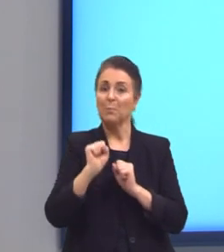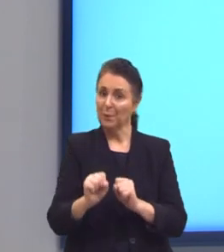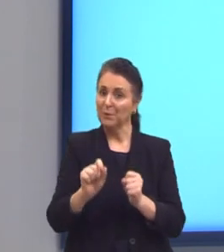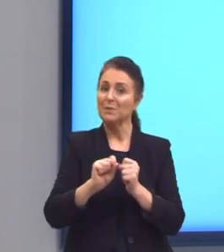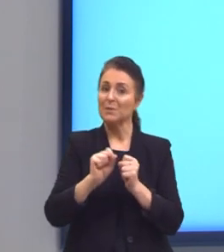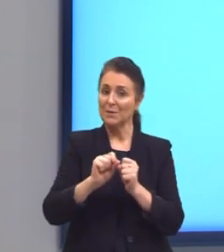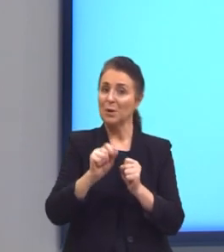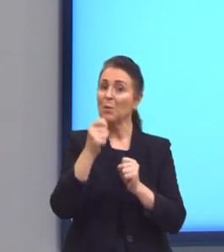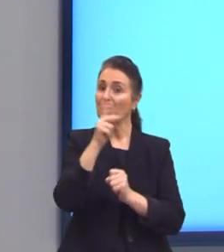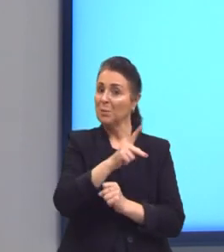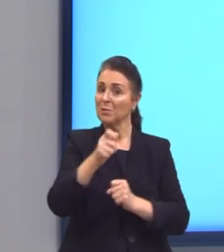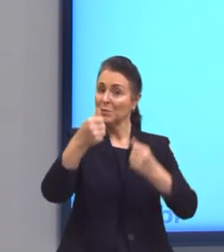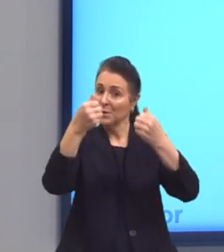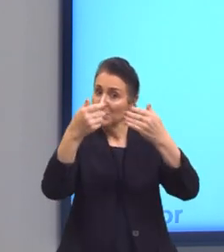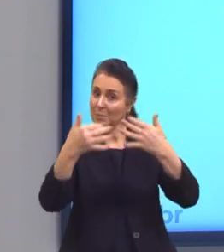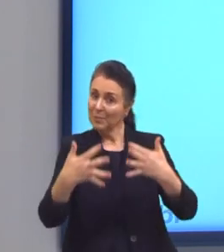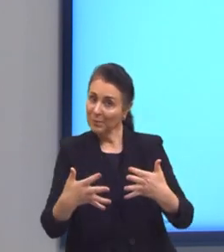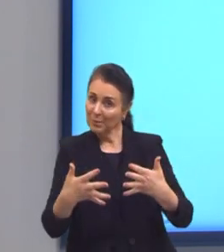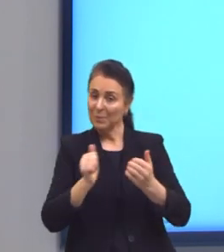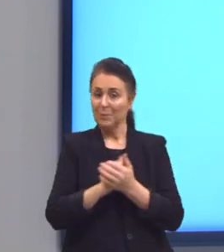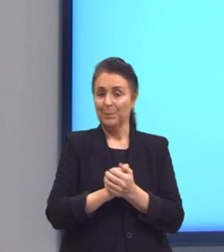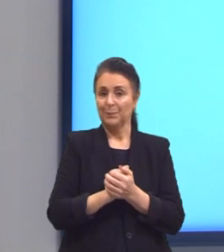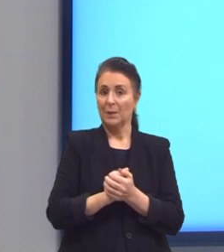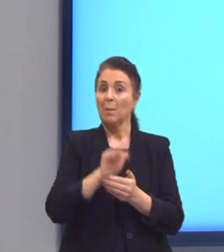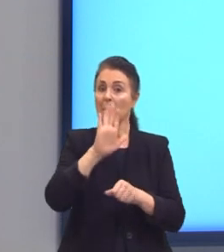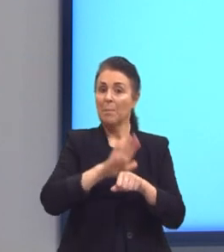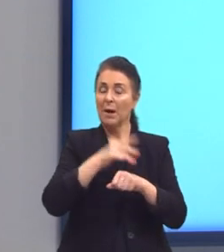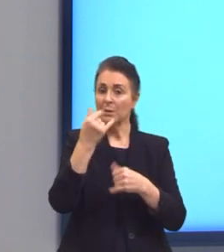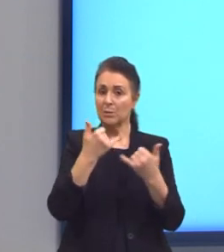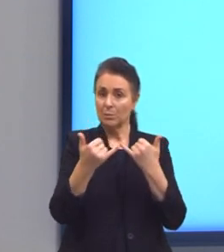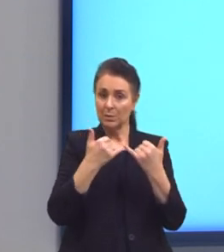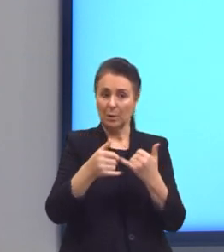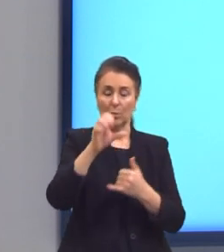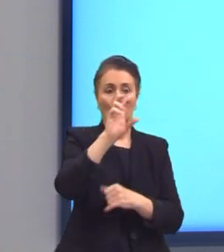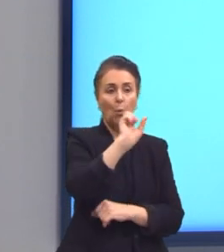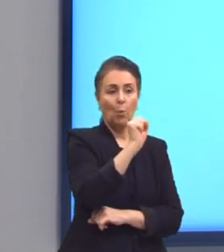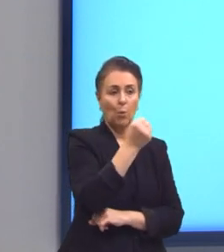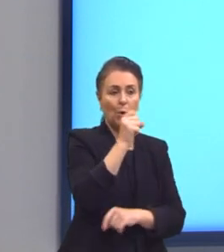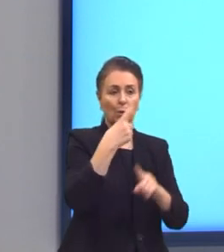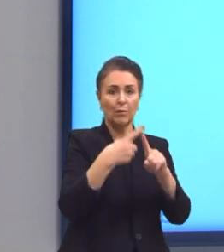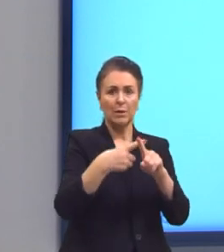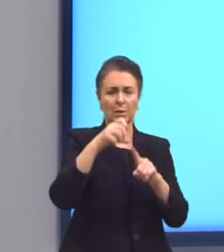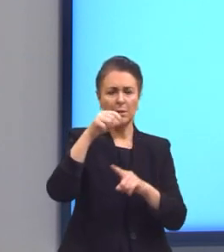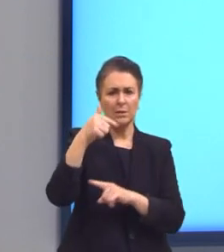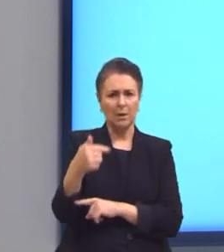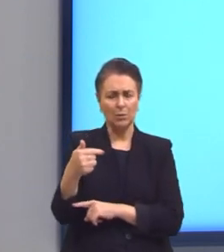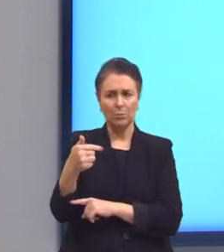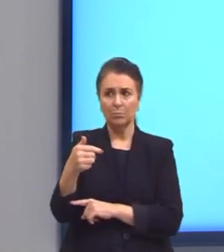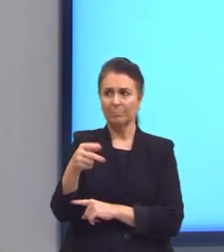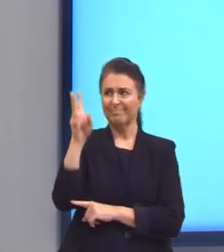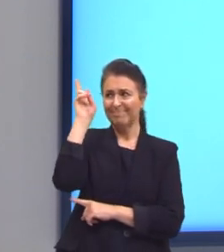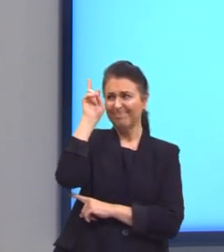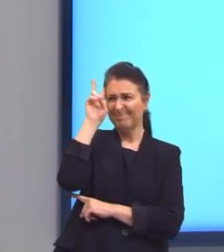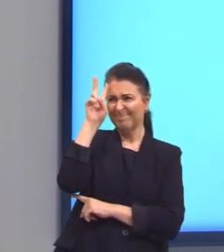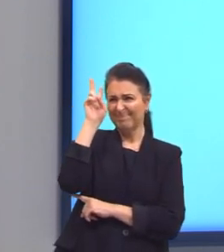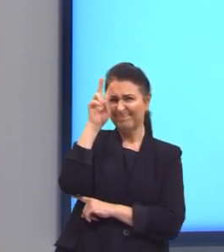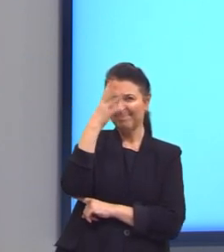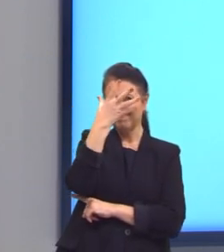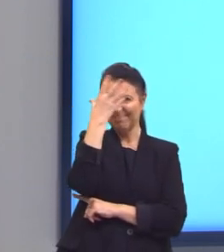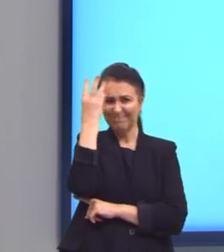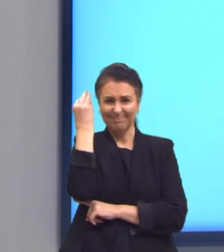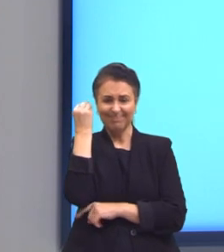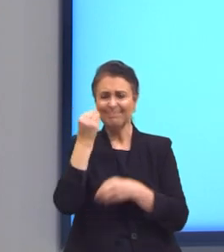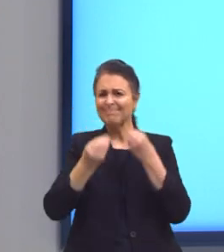Aqui também, nesse exemplo, se nós vamos pegar ali 8 vezes 7. Eu não lembro quanto que é 8 vezes 7 agora.